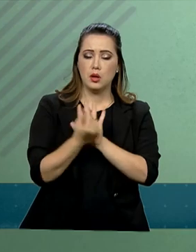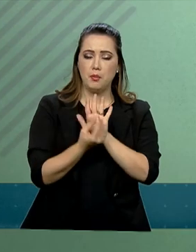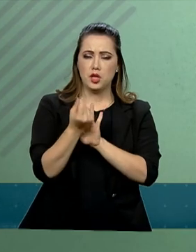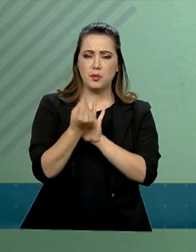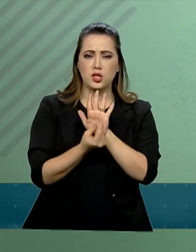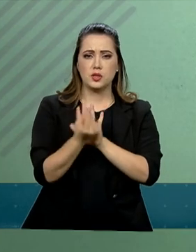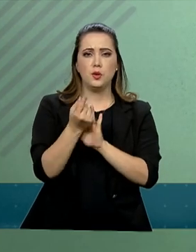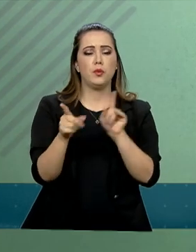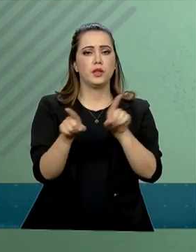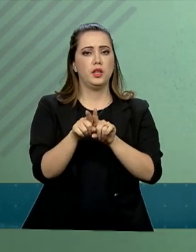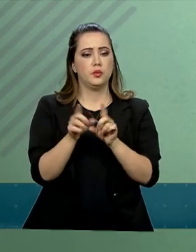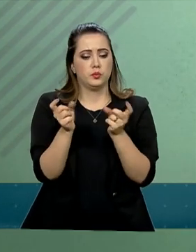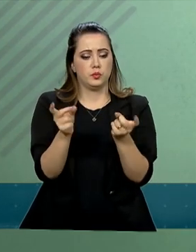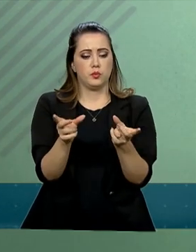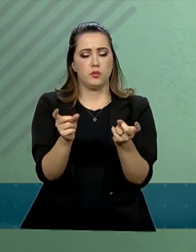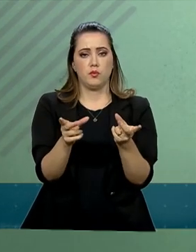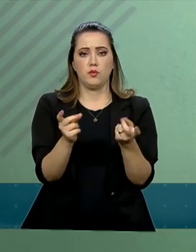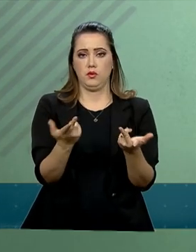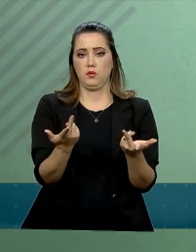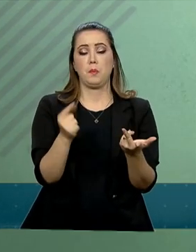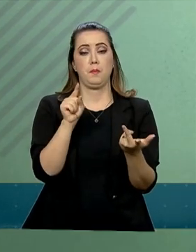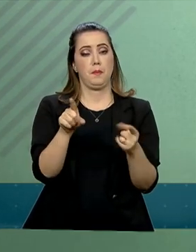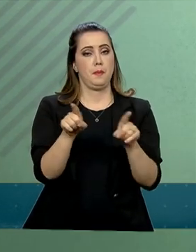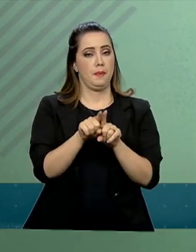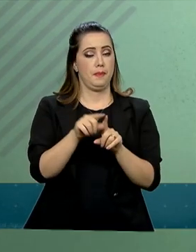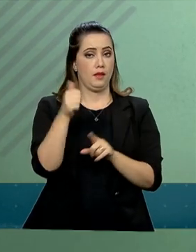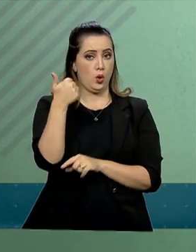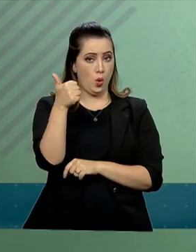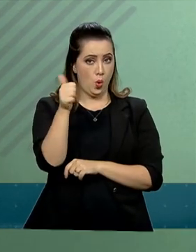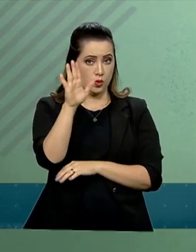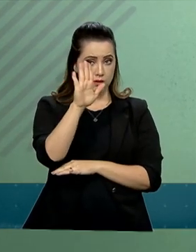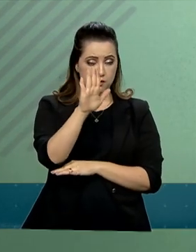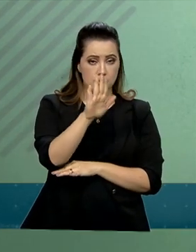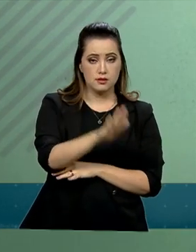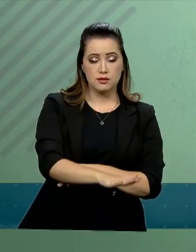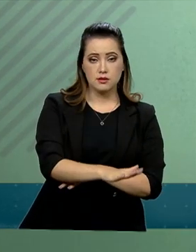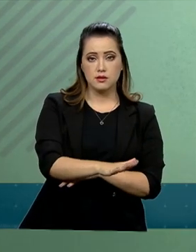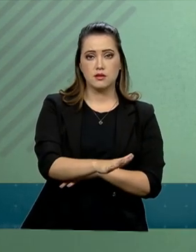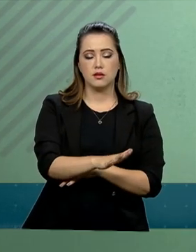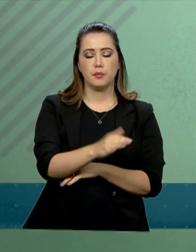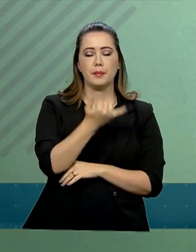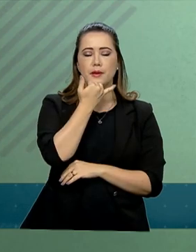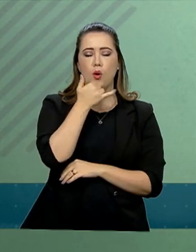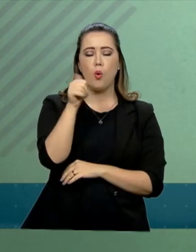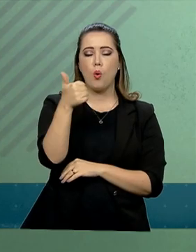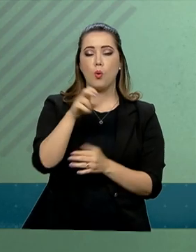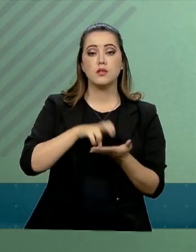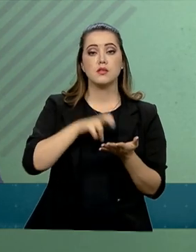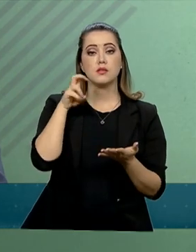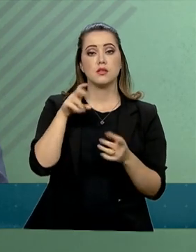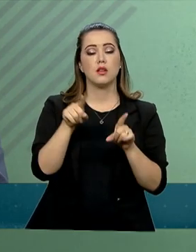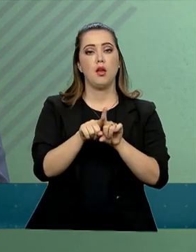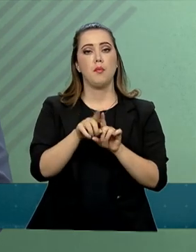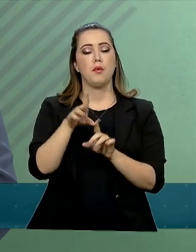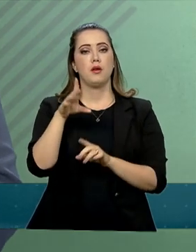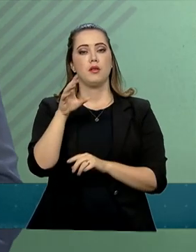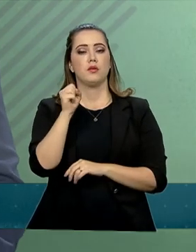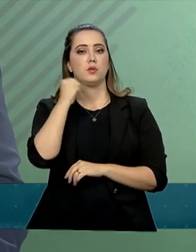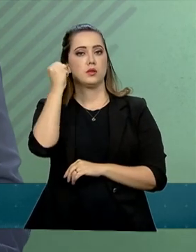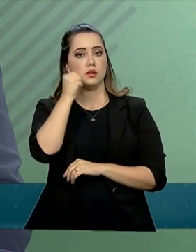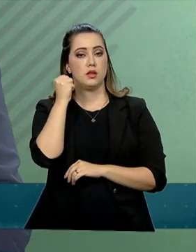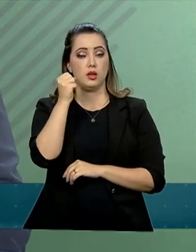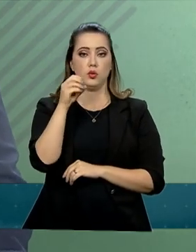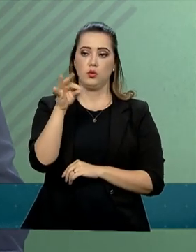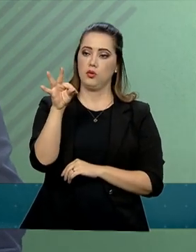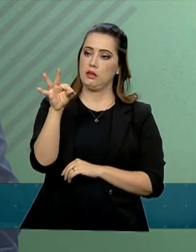Às 11h, com o ministro Tarcísio e com o senador Elmano Ferre, do Podemos do